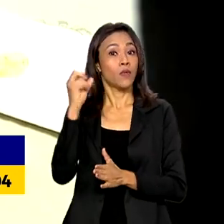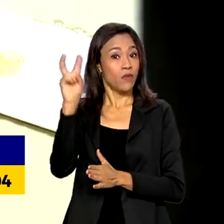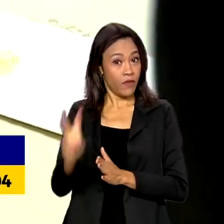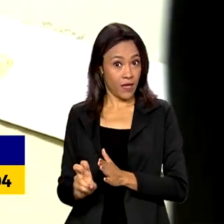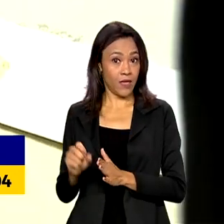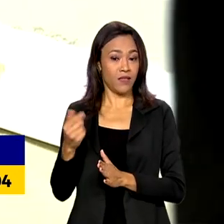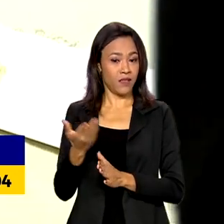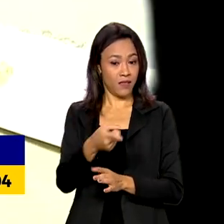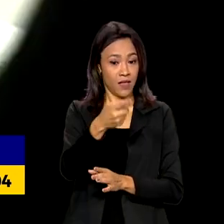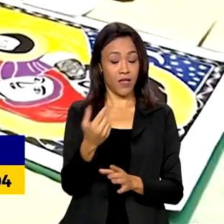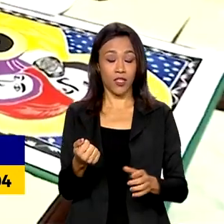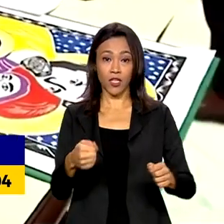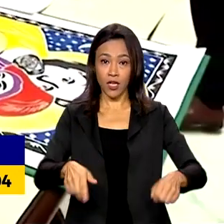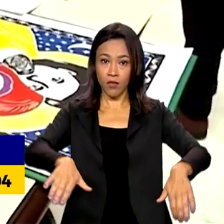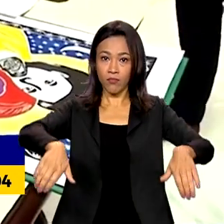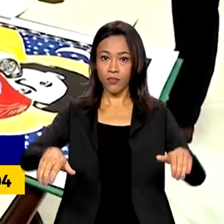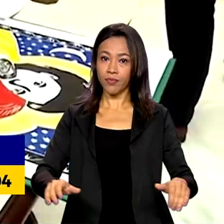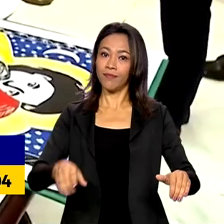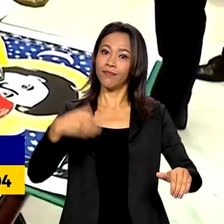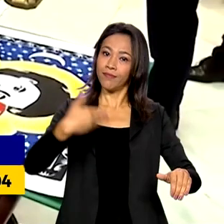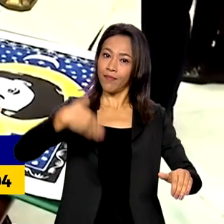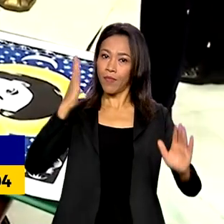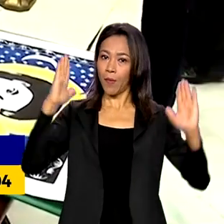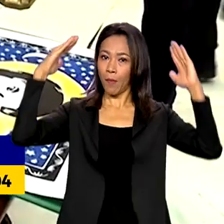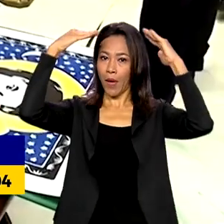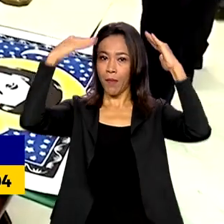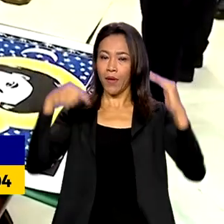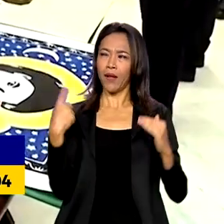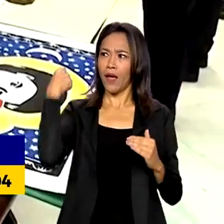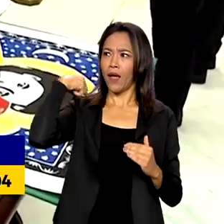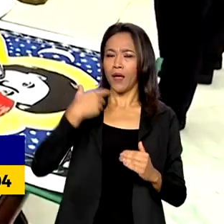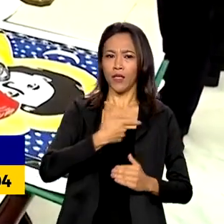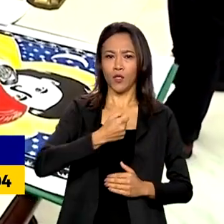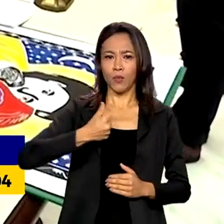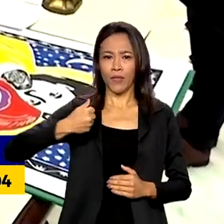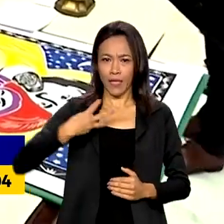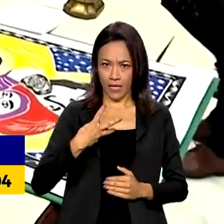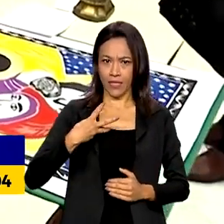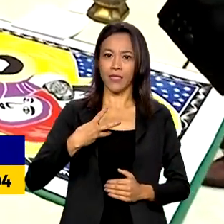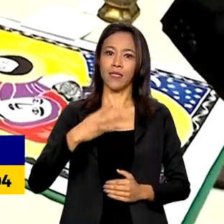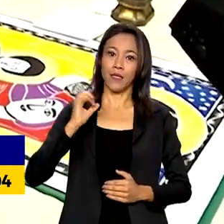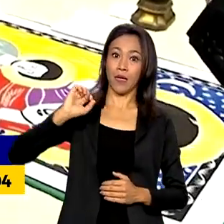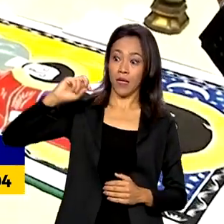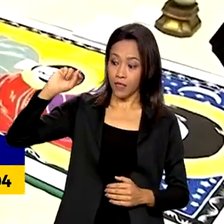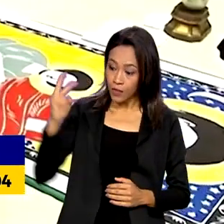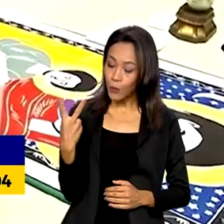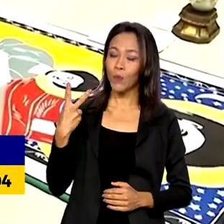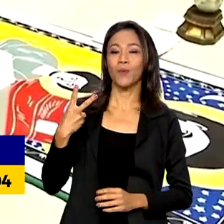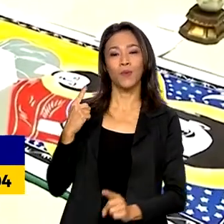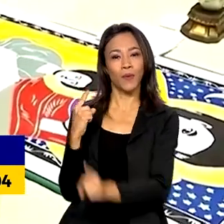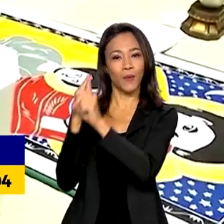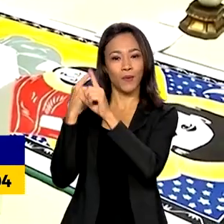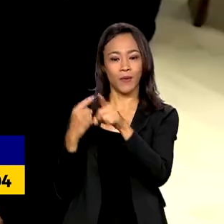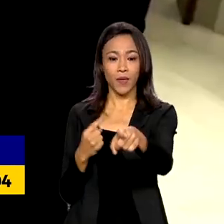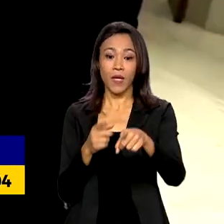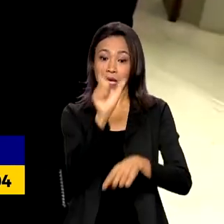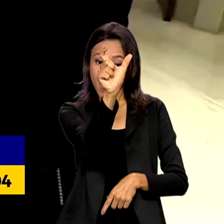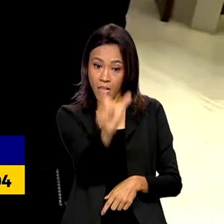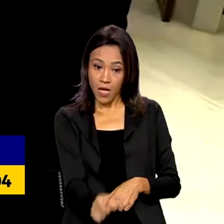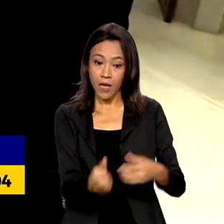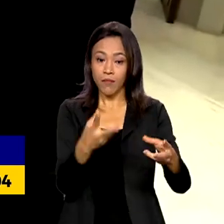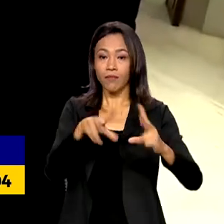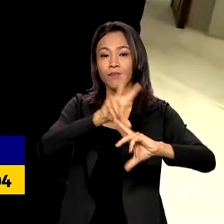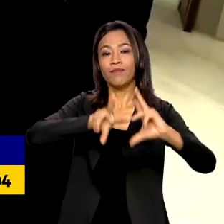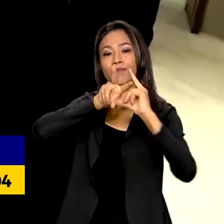Francisco ascendeu ao trono de São Pedro, em 2013. Durante a ocasião, o chefe da Igreja Católica presenteou